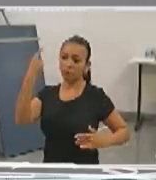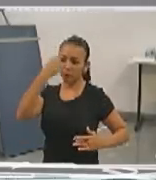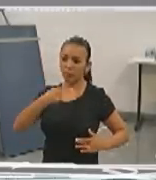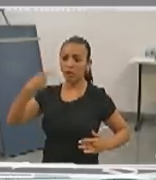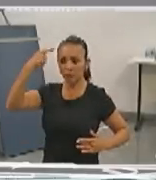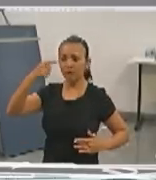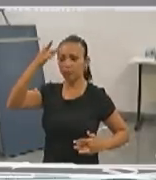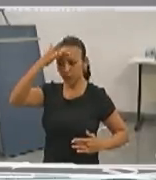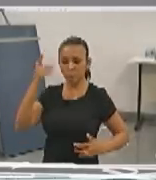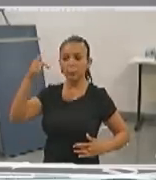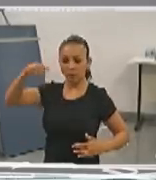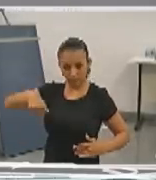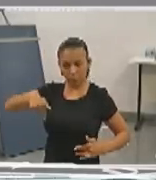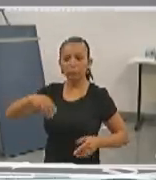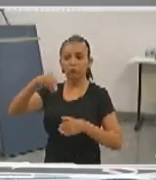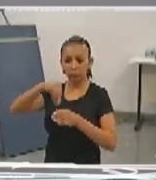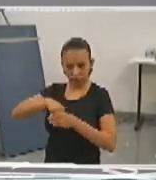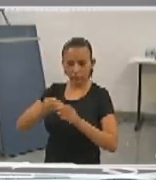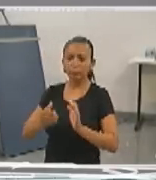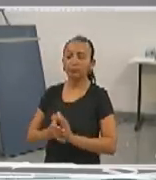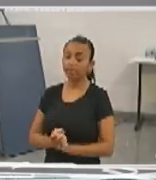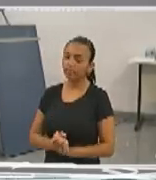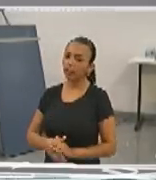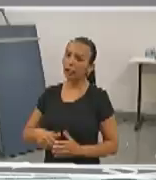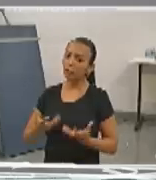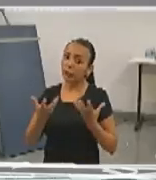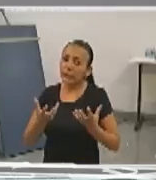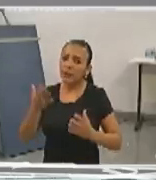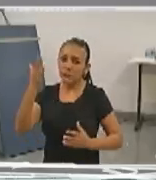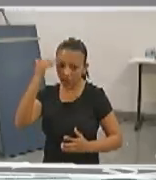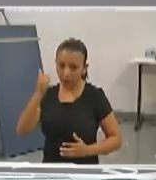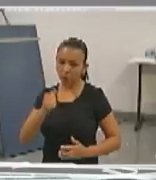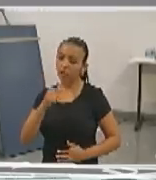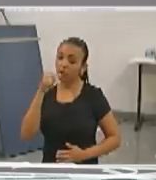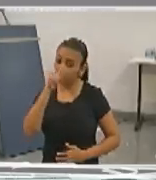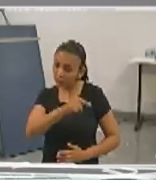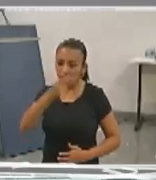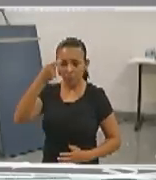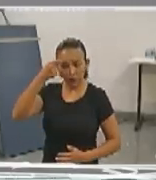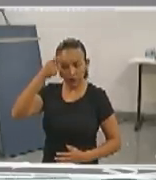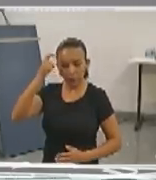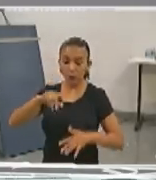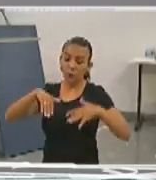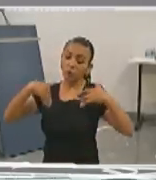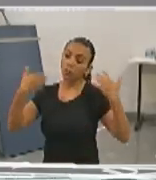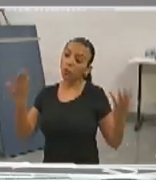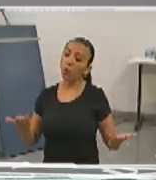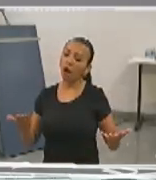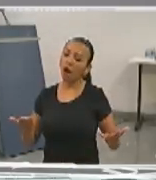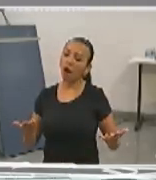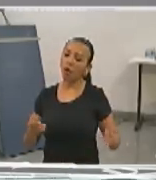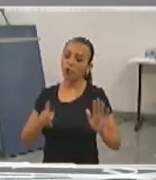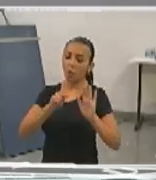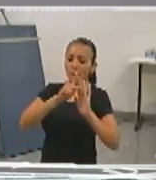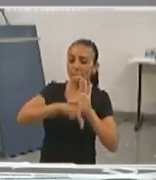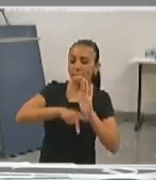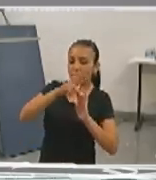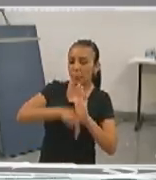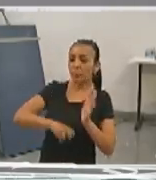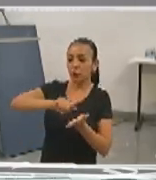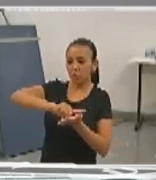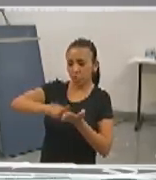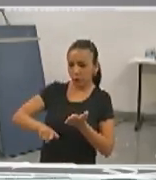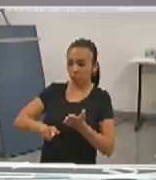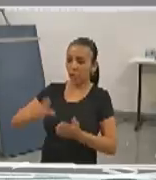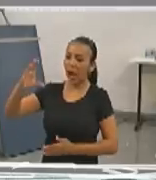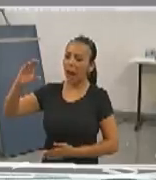dentro. E eu gostaria de saber de você, Eliane, qual é o seu plano gestor para os cargos